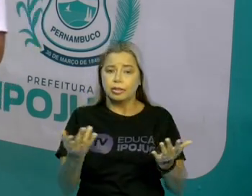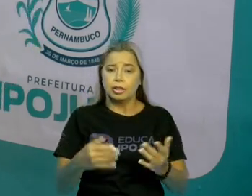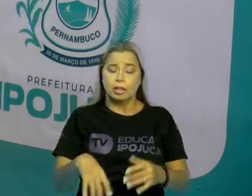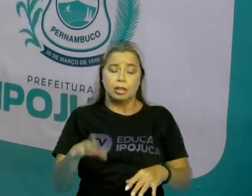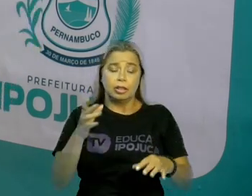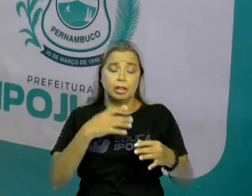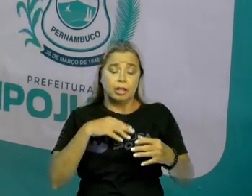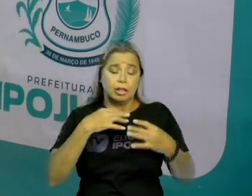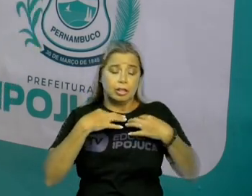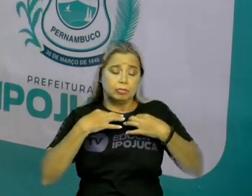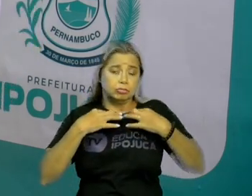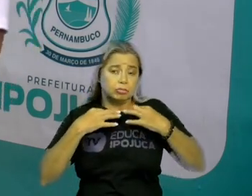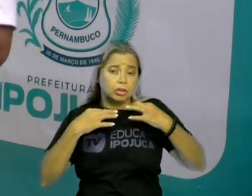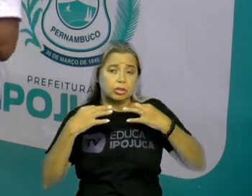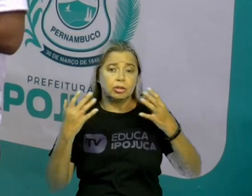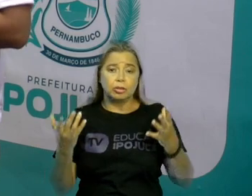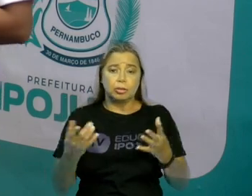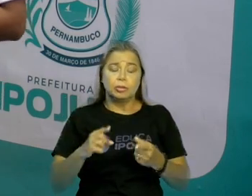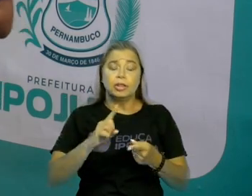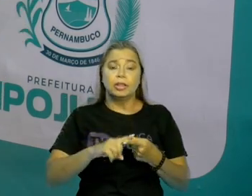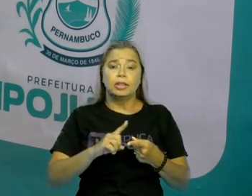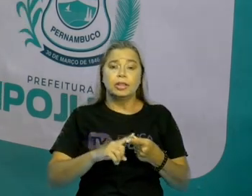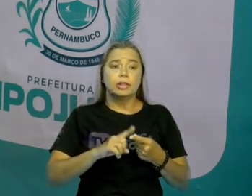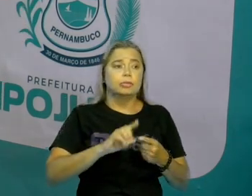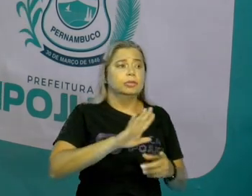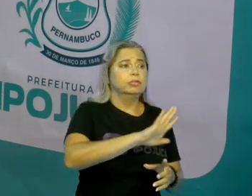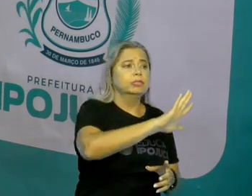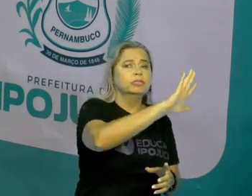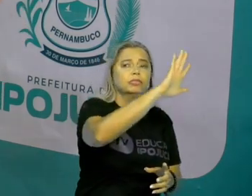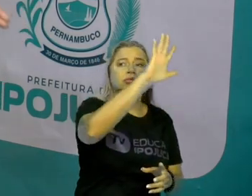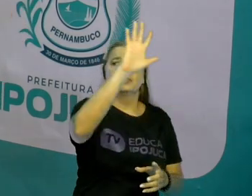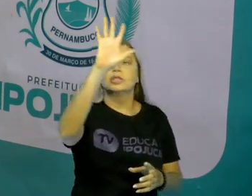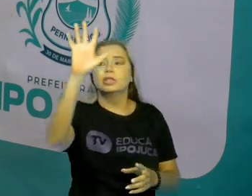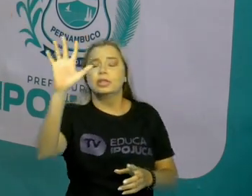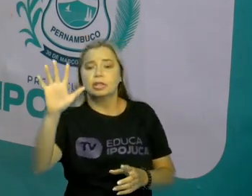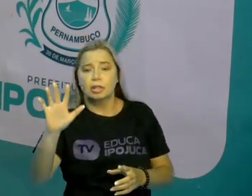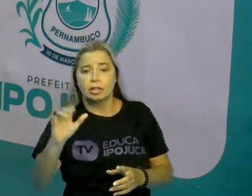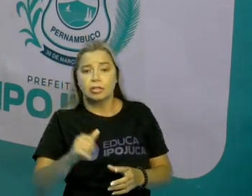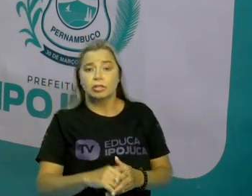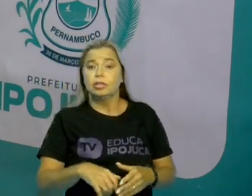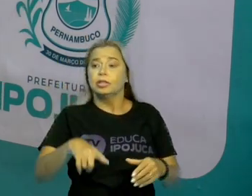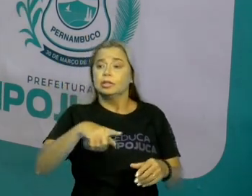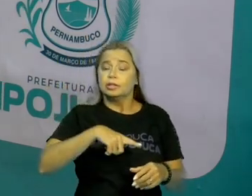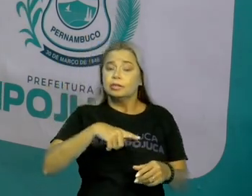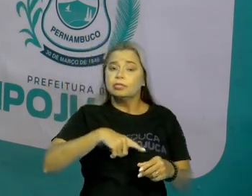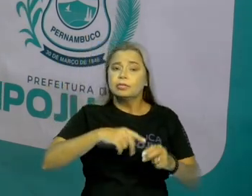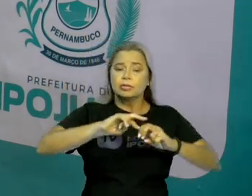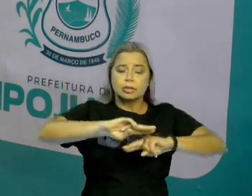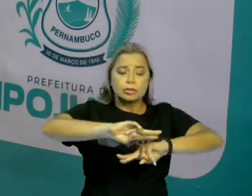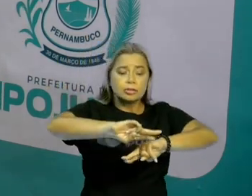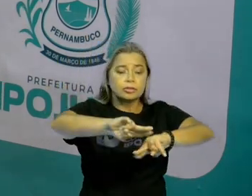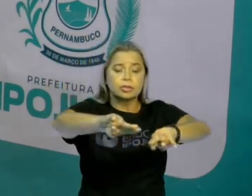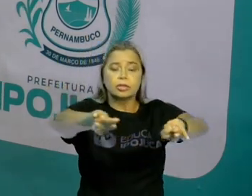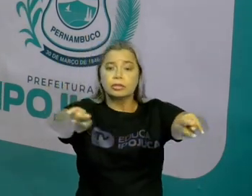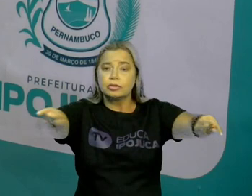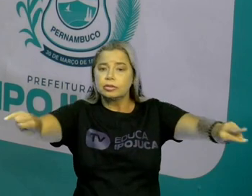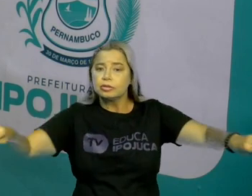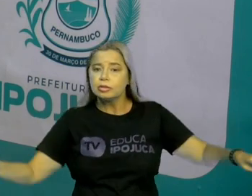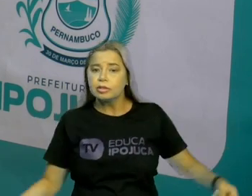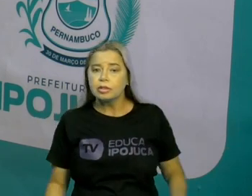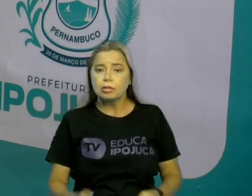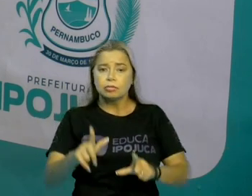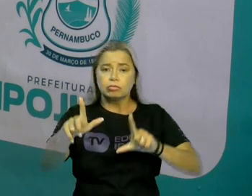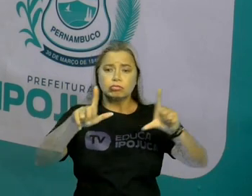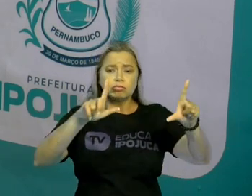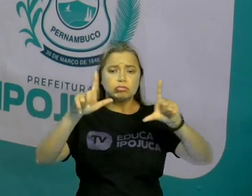moda, a decoração e o paisagismo. Nossa, quanto conteúdo para essa parte de audiovisual, né